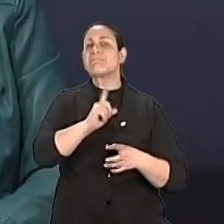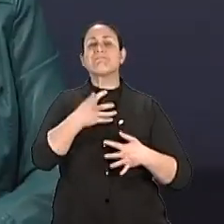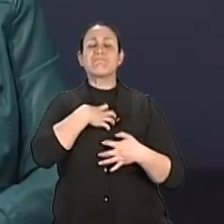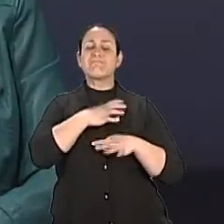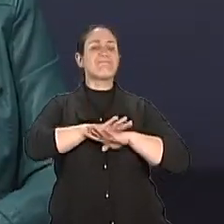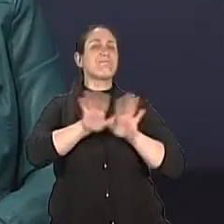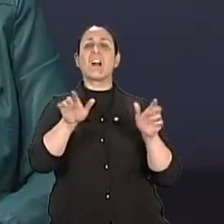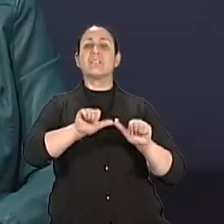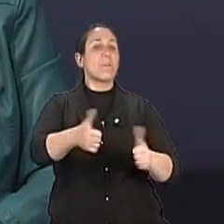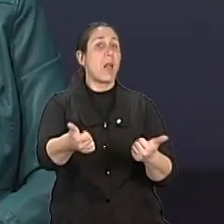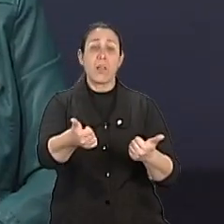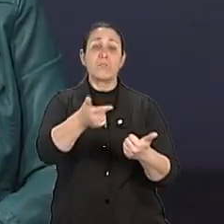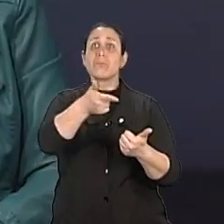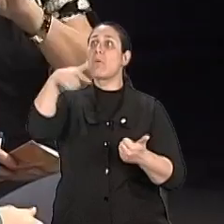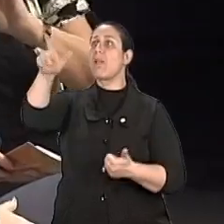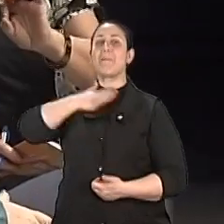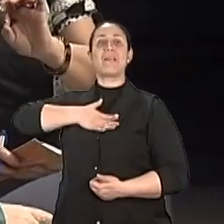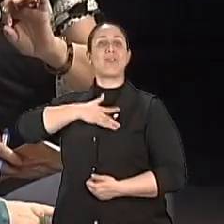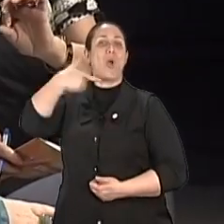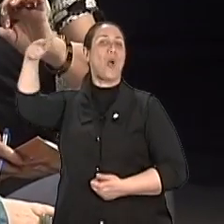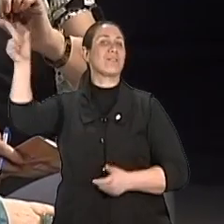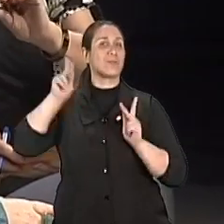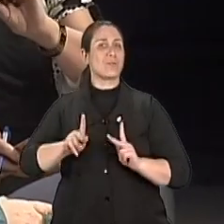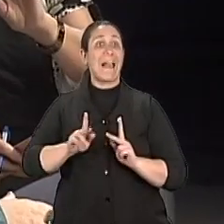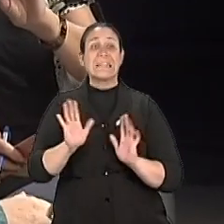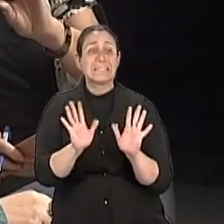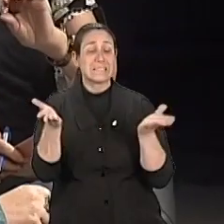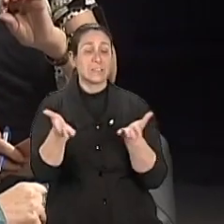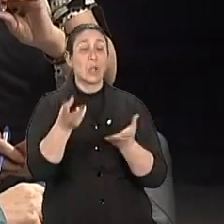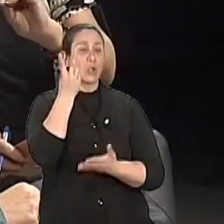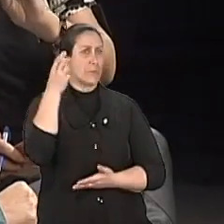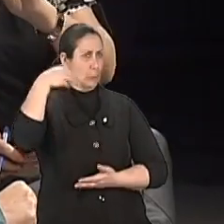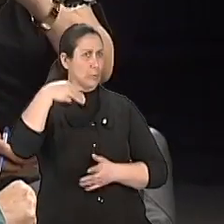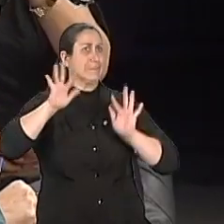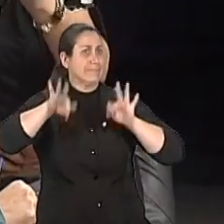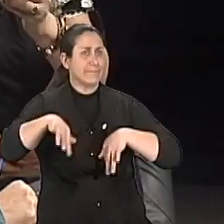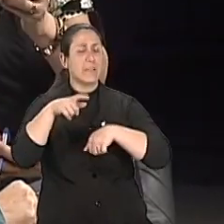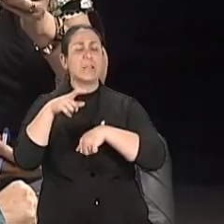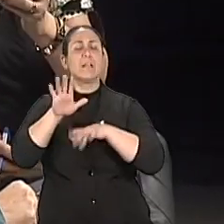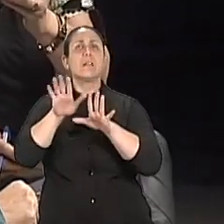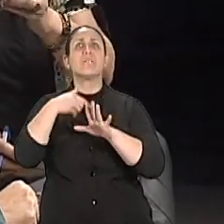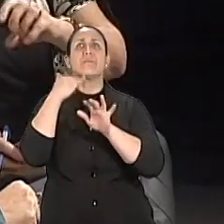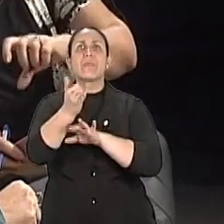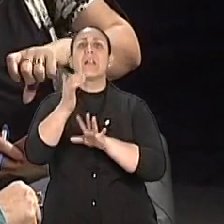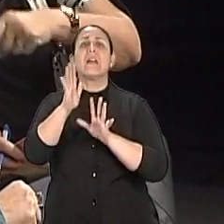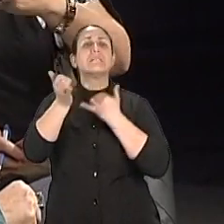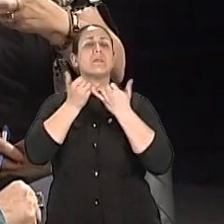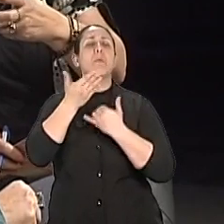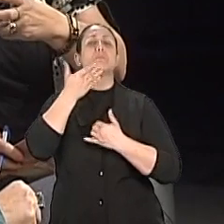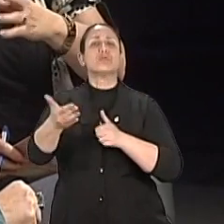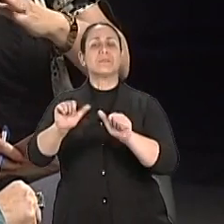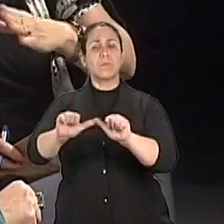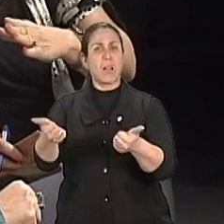De um ou de outro? Com certeza. E agora nós já estamos nos últimos dois minutos do programa. A questão, assim, do pedido de separação, pode ser